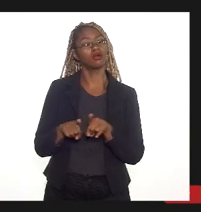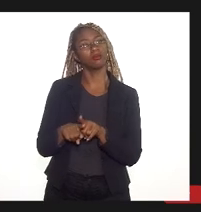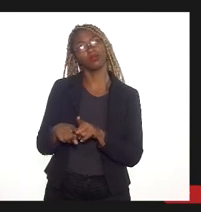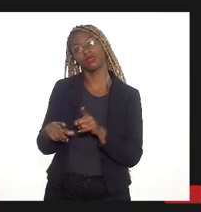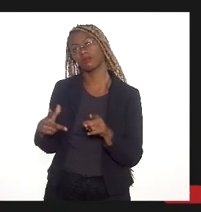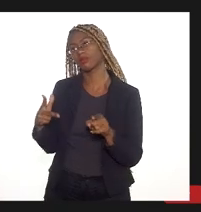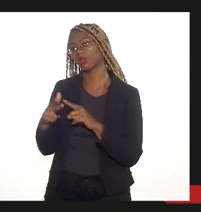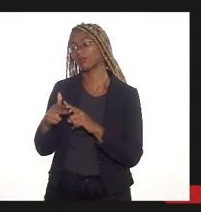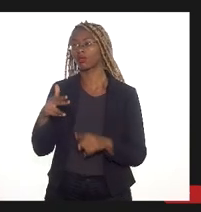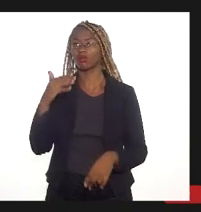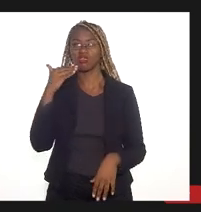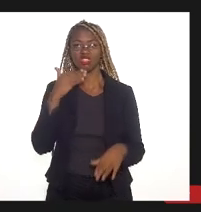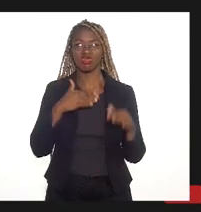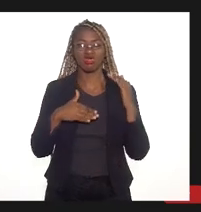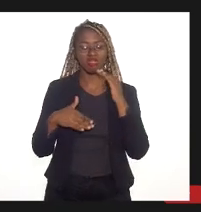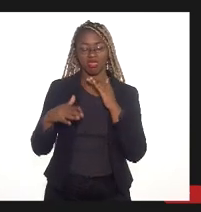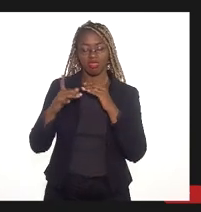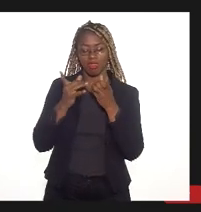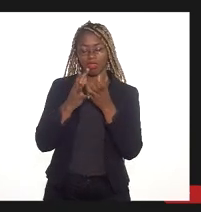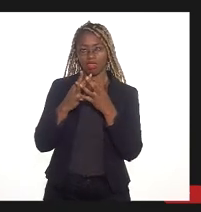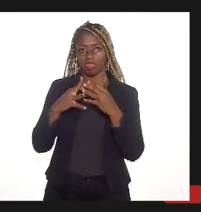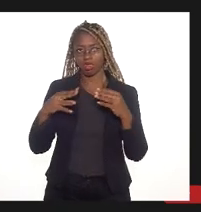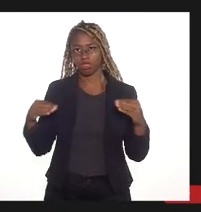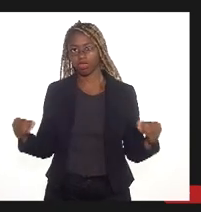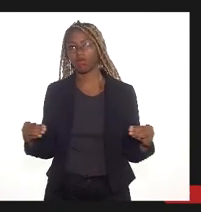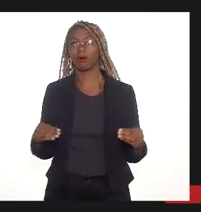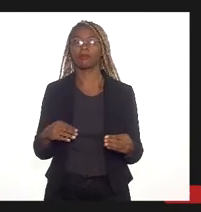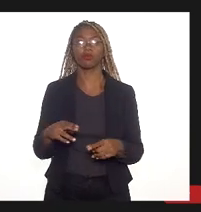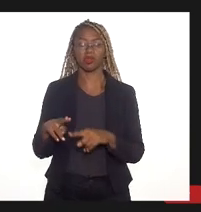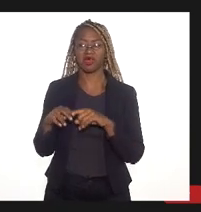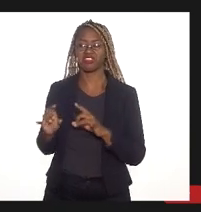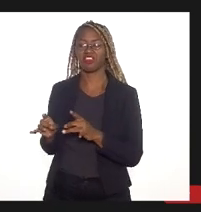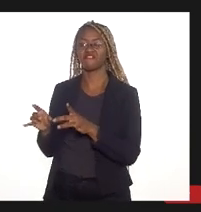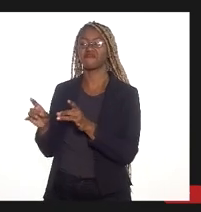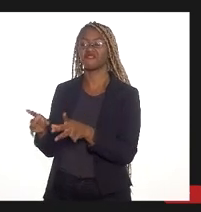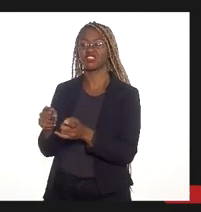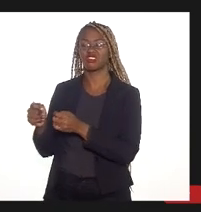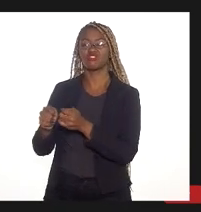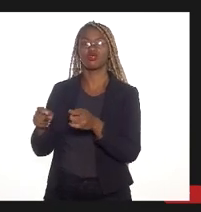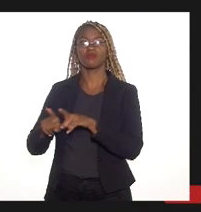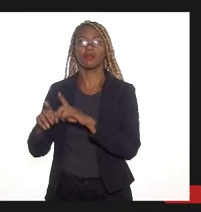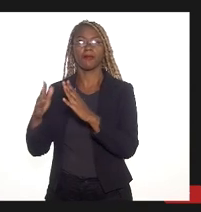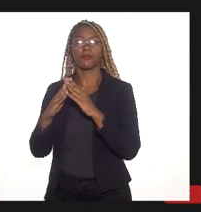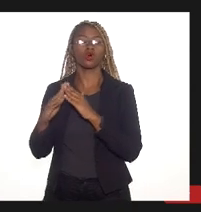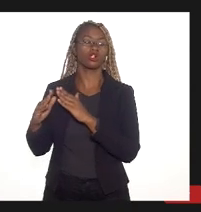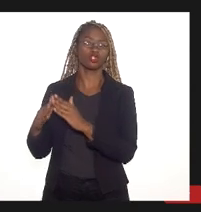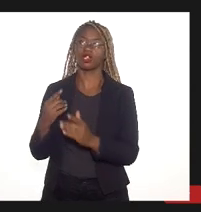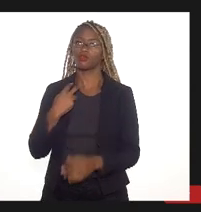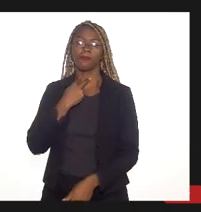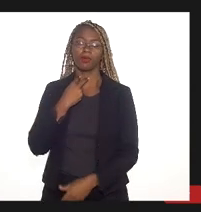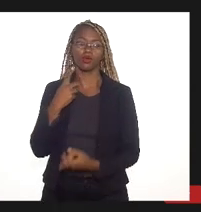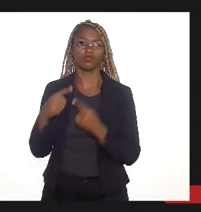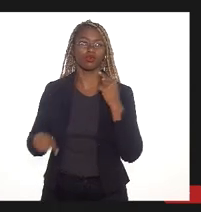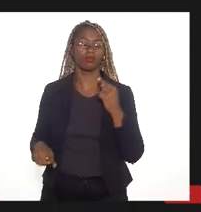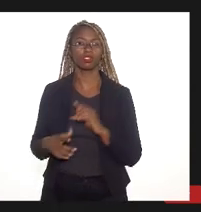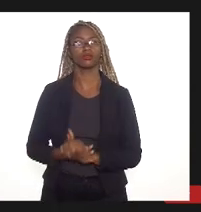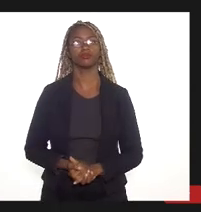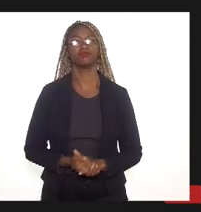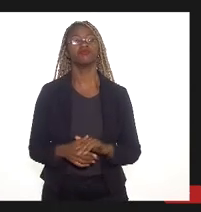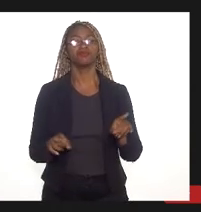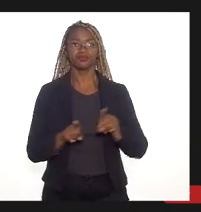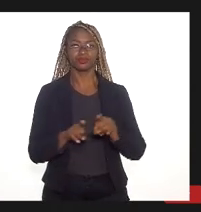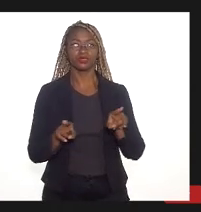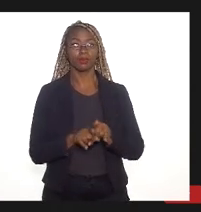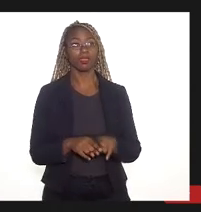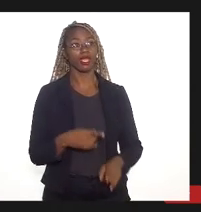ocupações irregulares para fins econômicos e de moradia. outro fator de degradação do manguezal é a